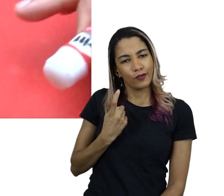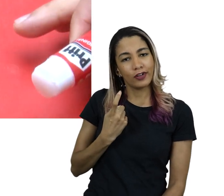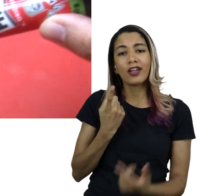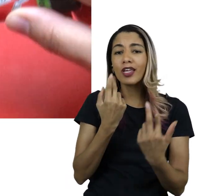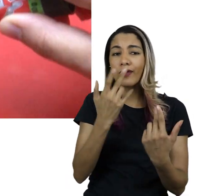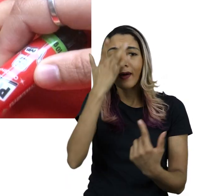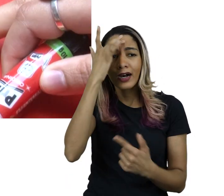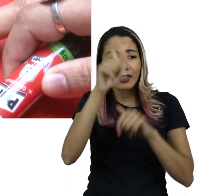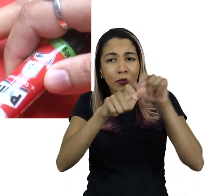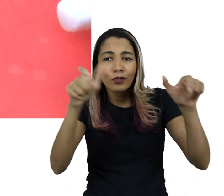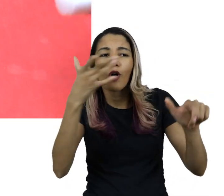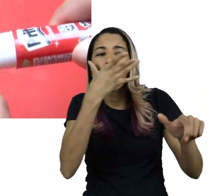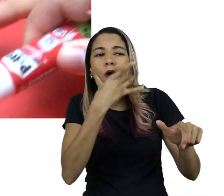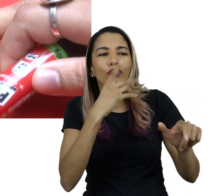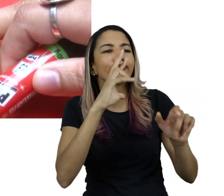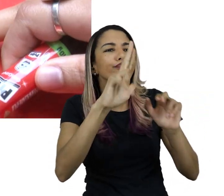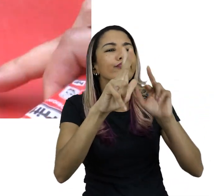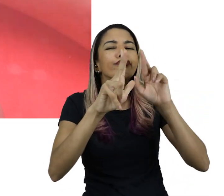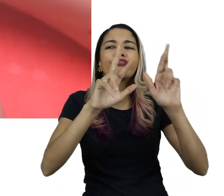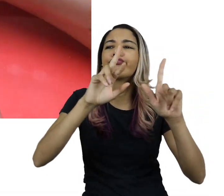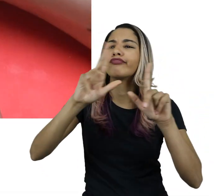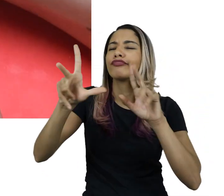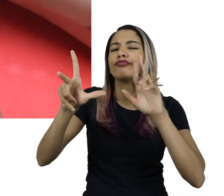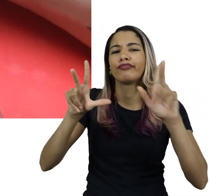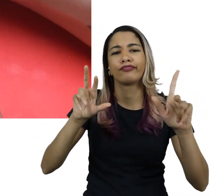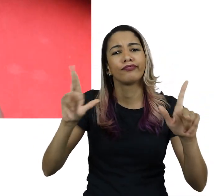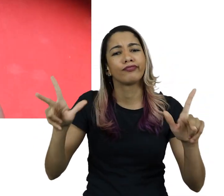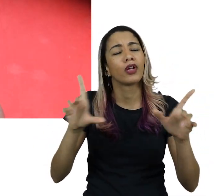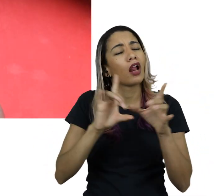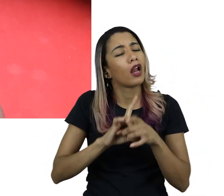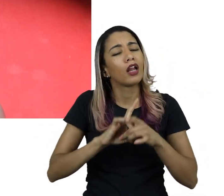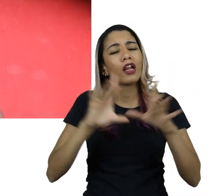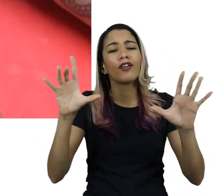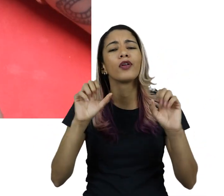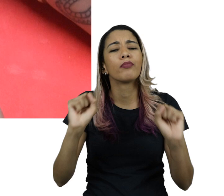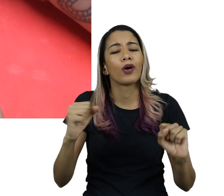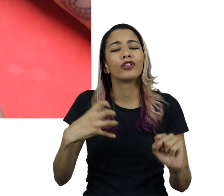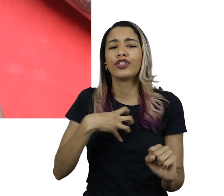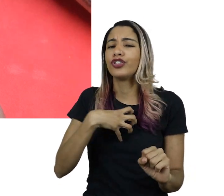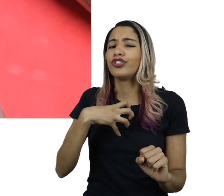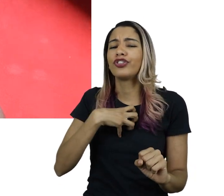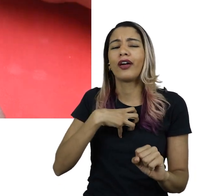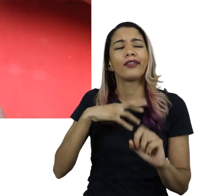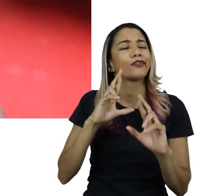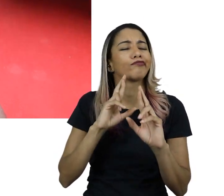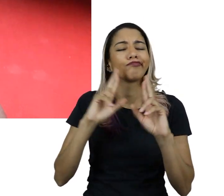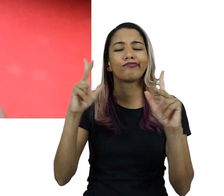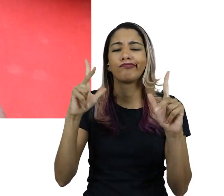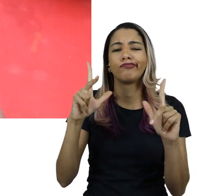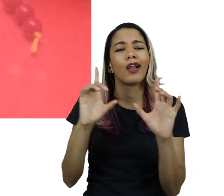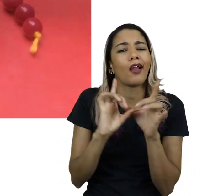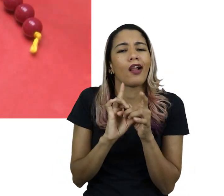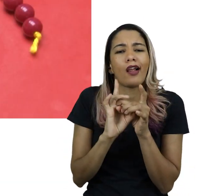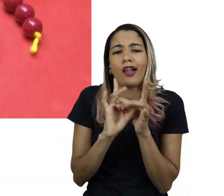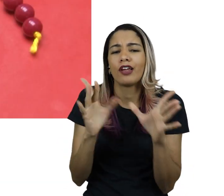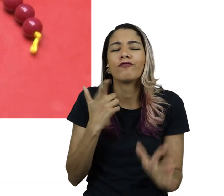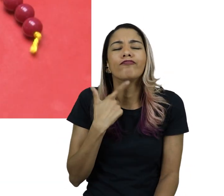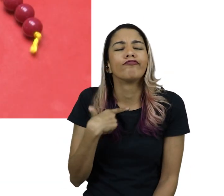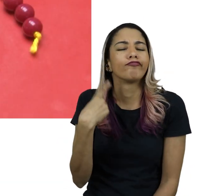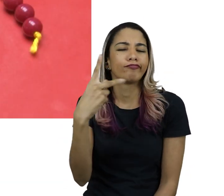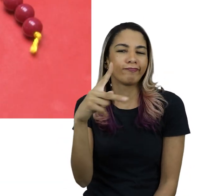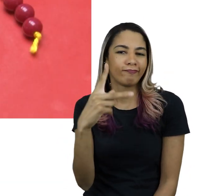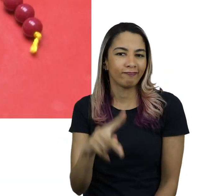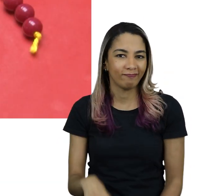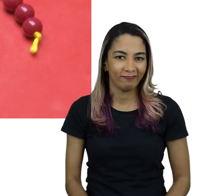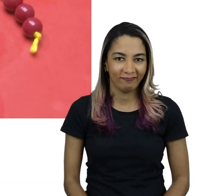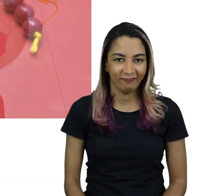como cada pessoa que tem um rosto diferente. Sinta-se livre para explorar diferentes maneiras para construir